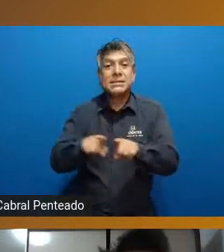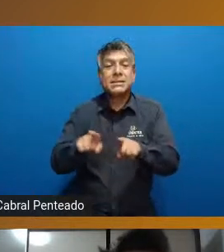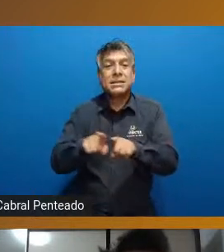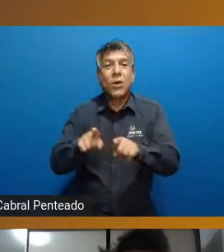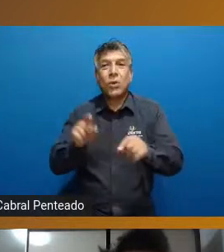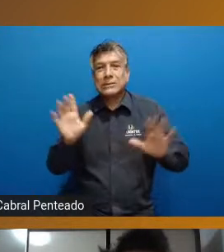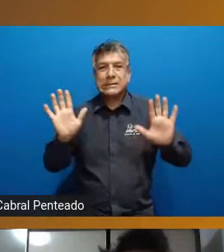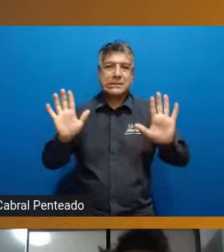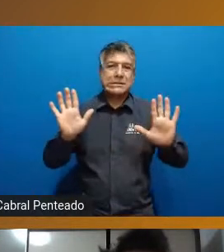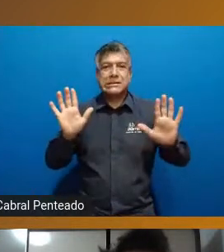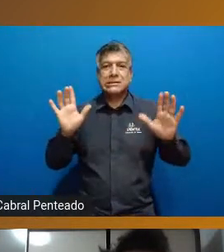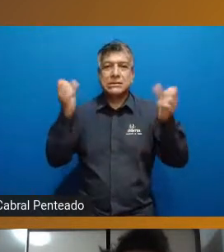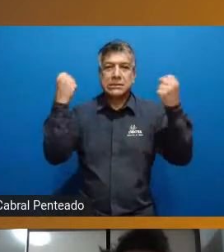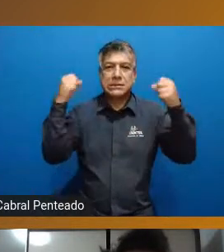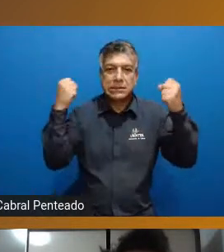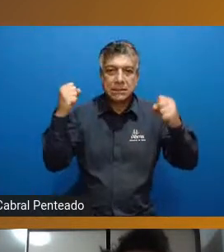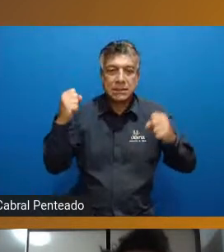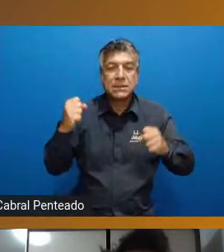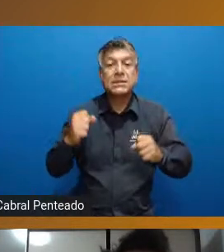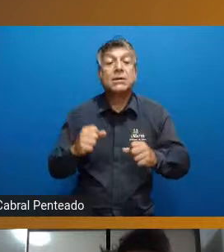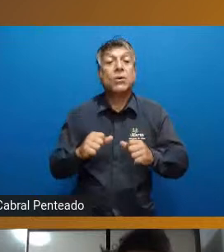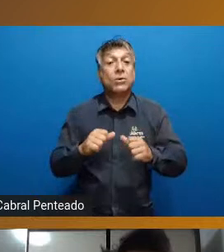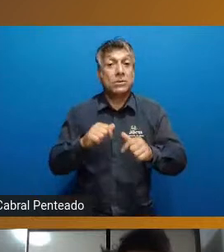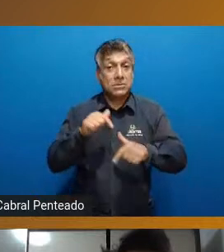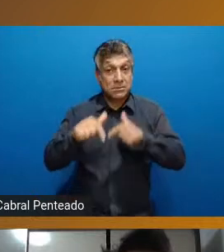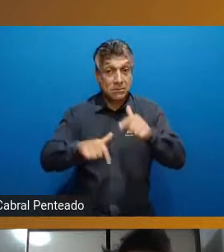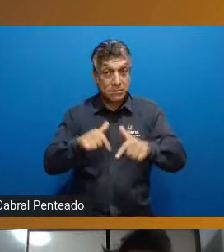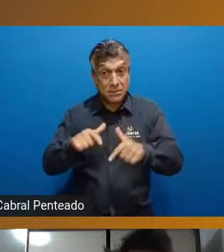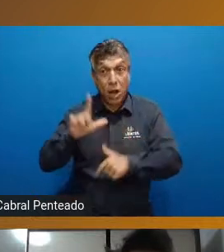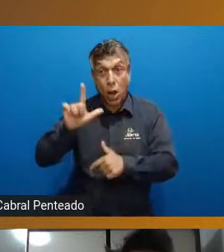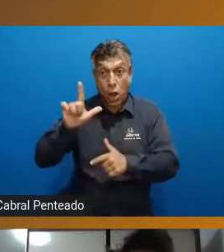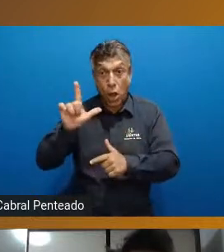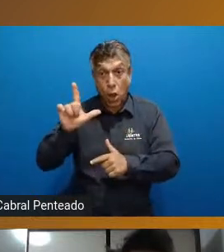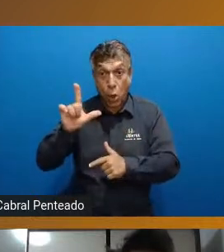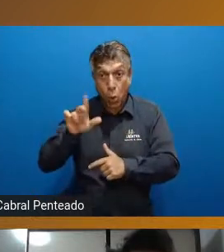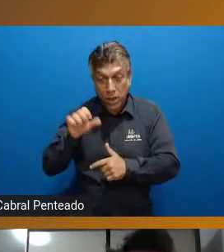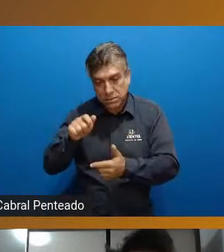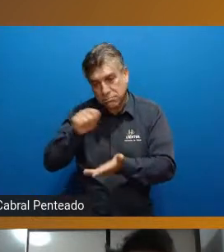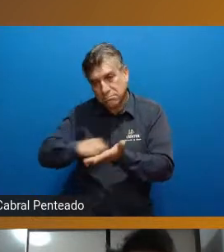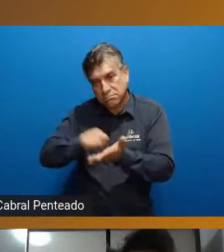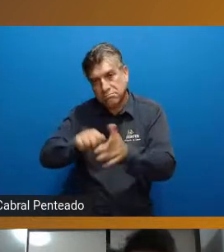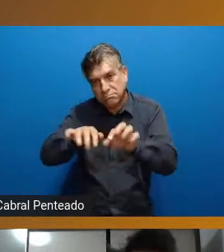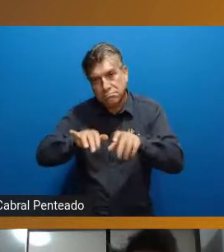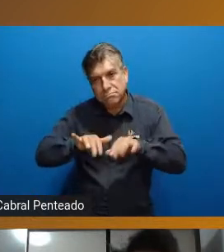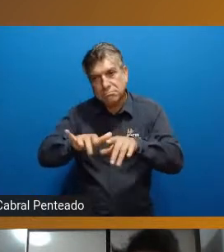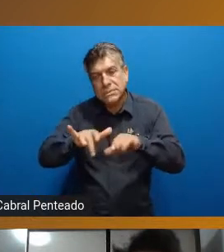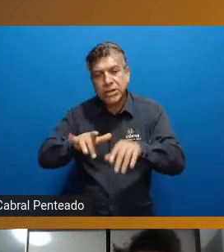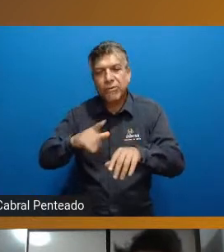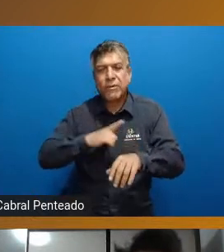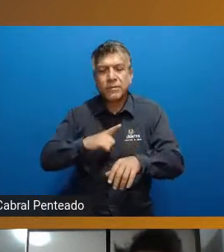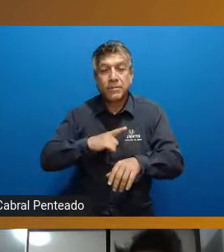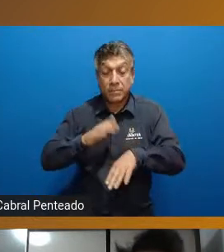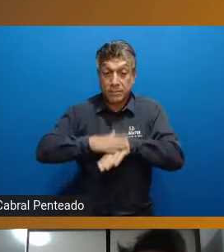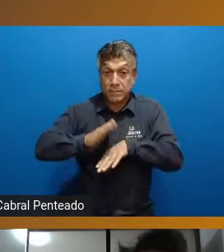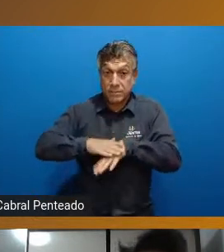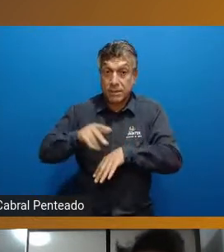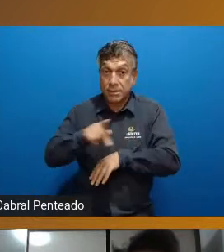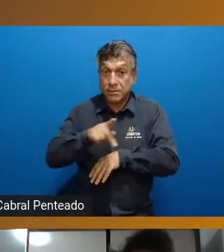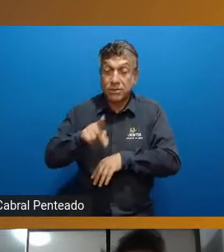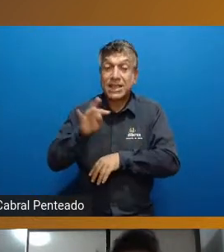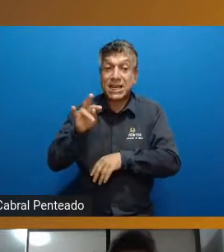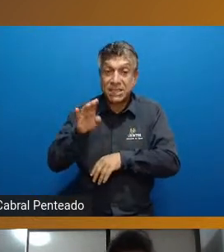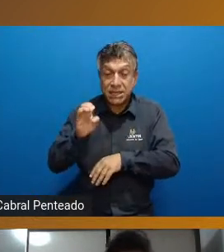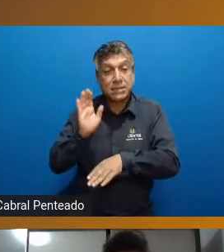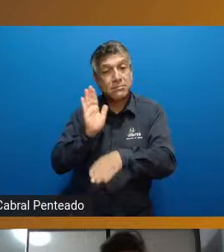Corporal. O trabalho foi desenvolvido pelo Lucas Afonso de Souza sob orientação minha, Tatiana e Calvi,